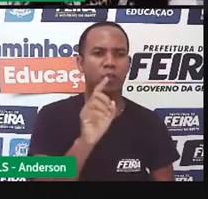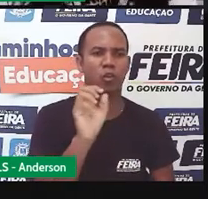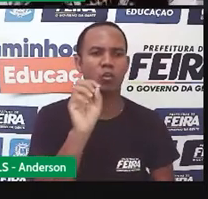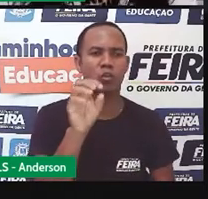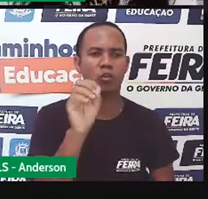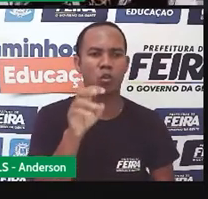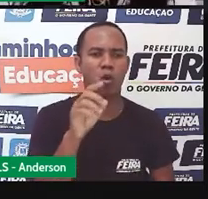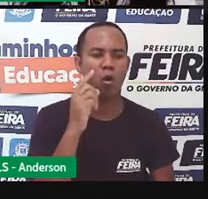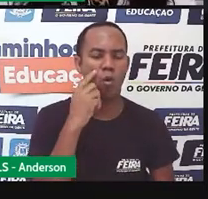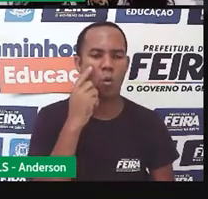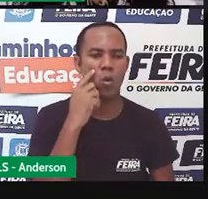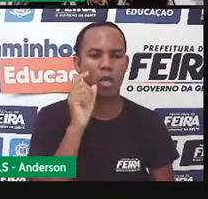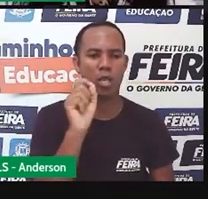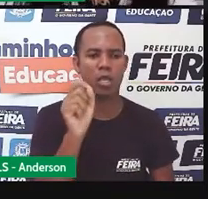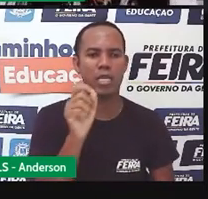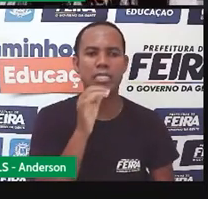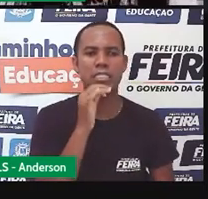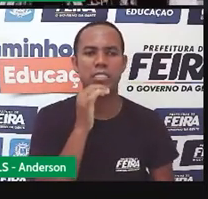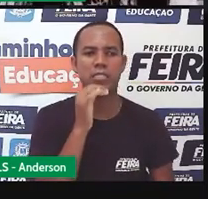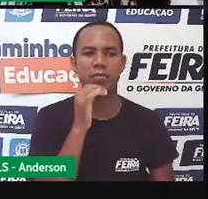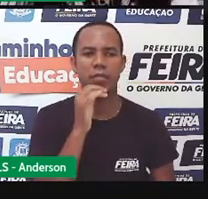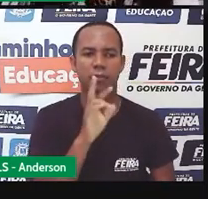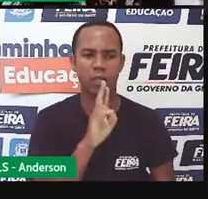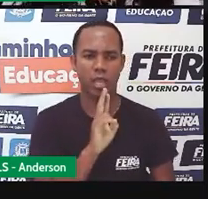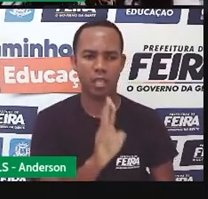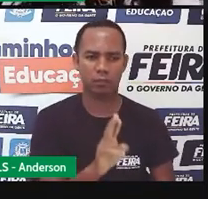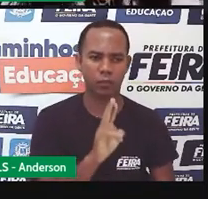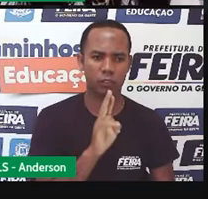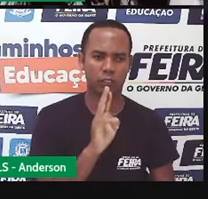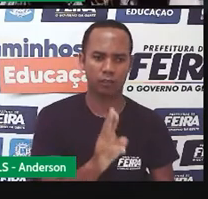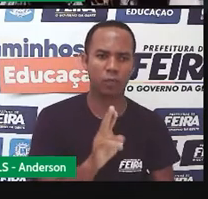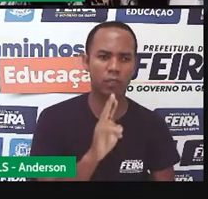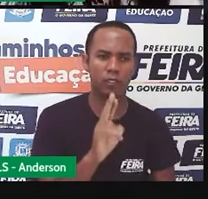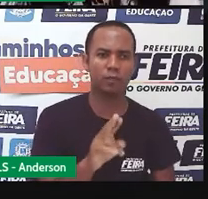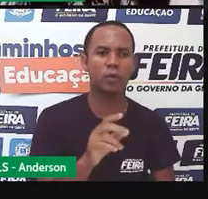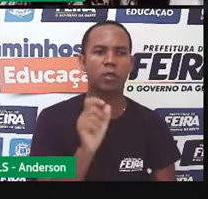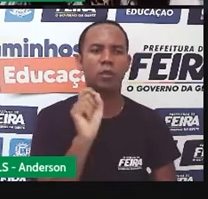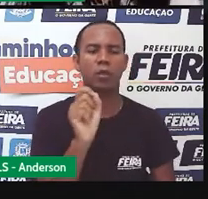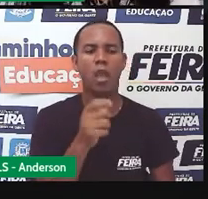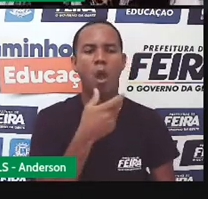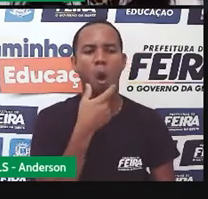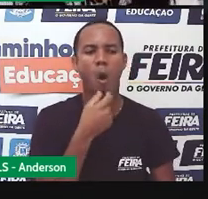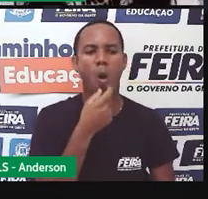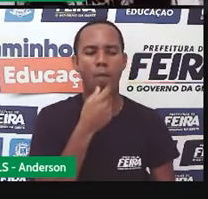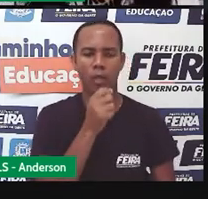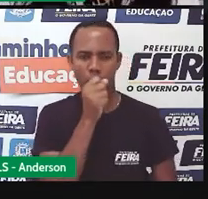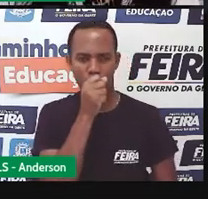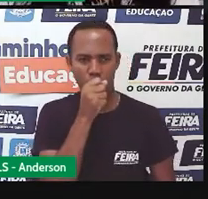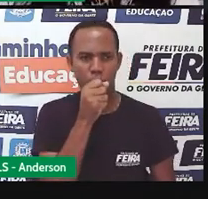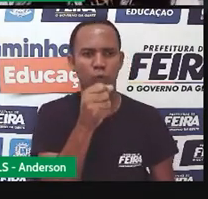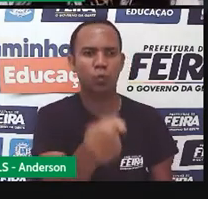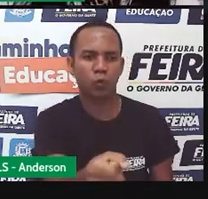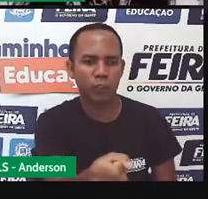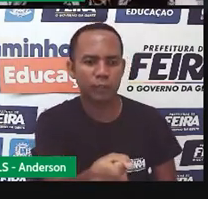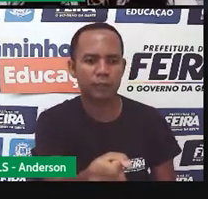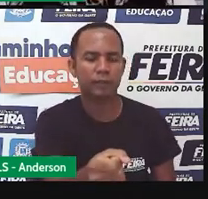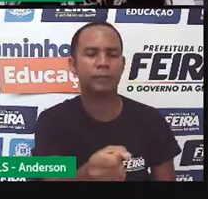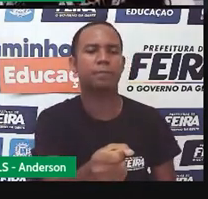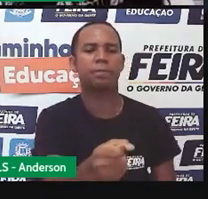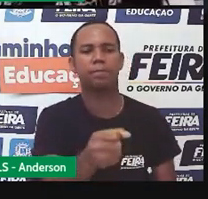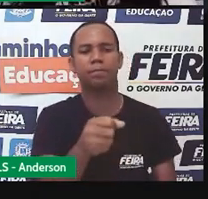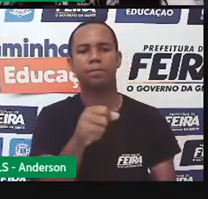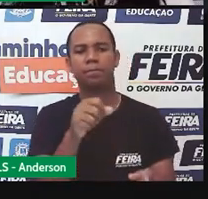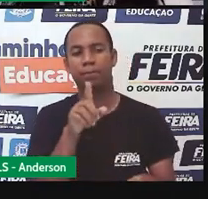será orientado pelas respostas que o repórter fez. No texto jornalístico,